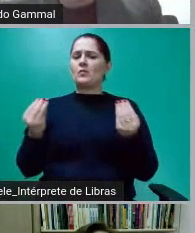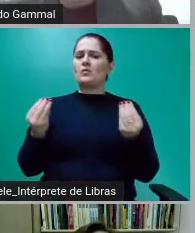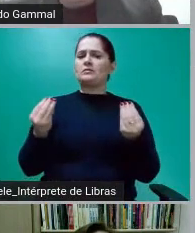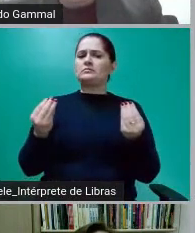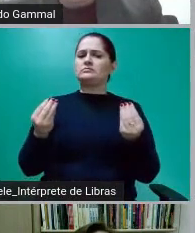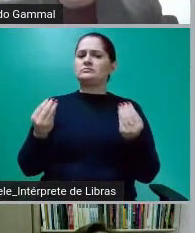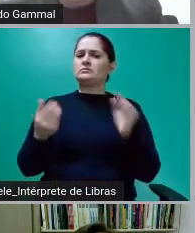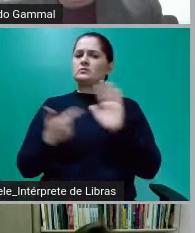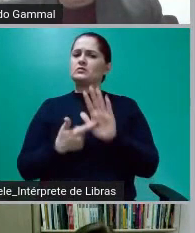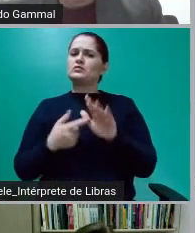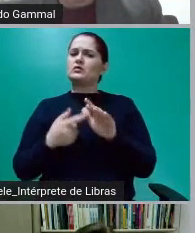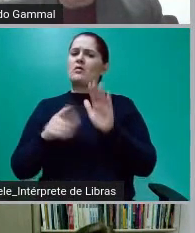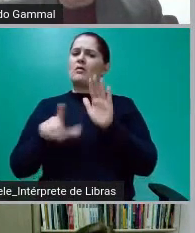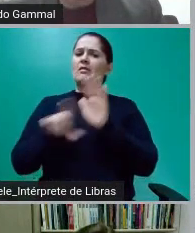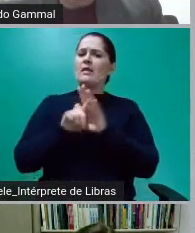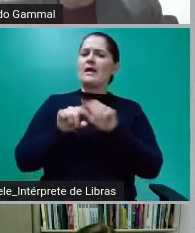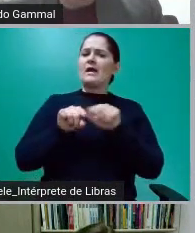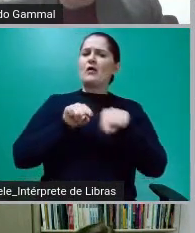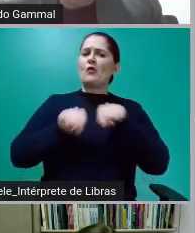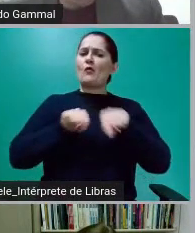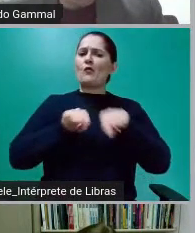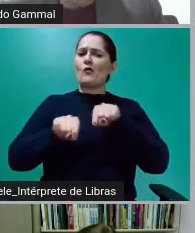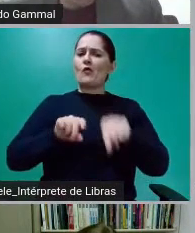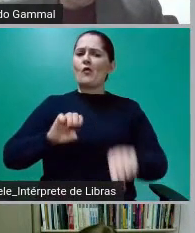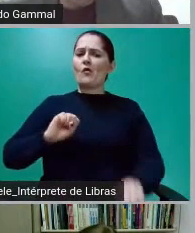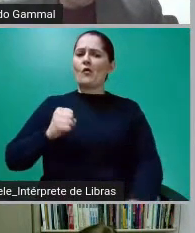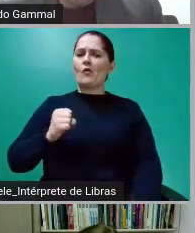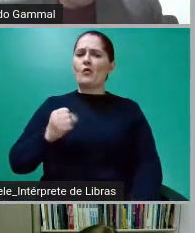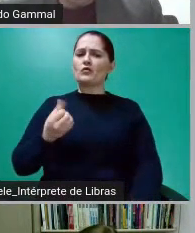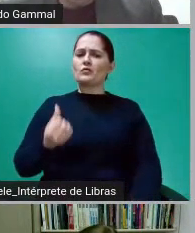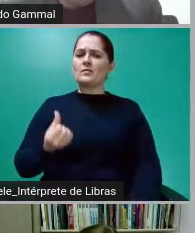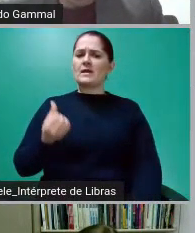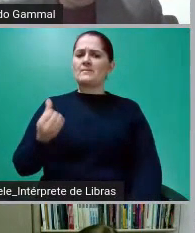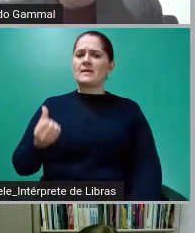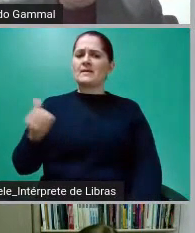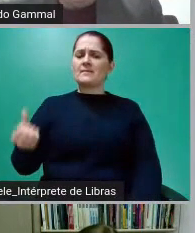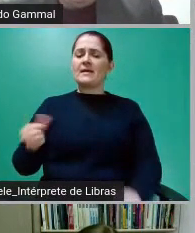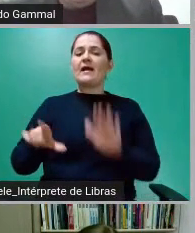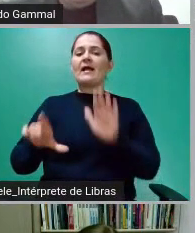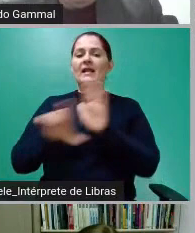da lei de concorrências, a 8666, lei de licitações.